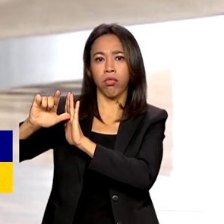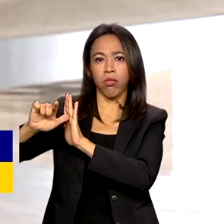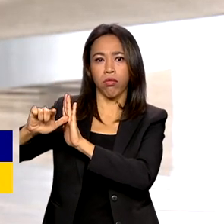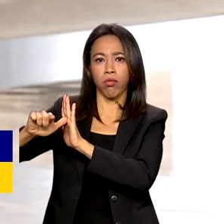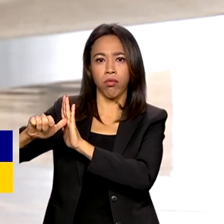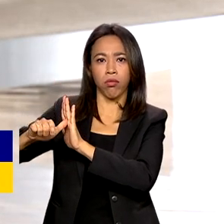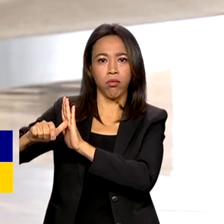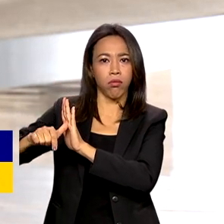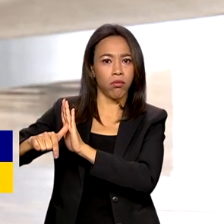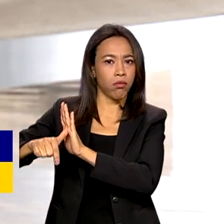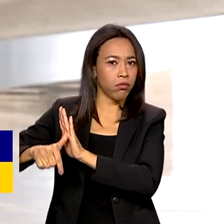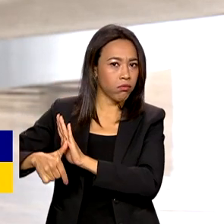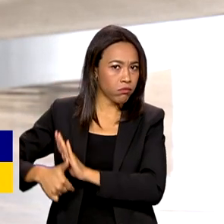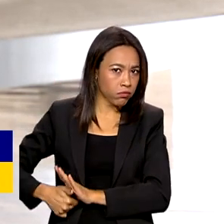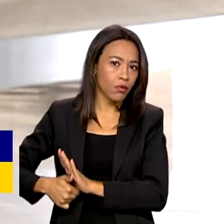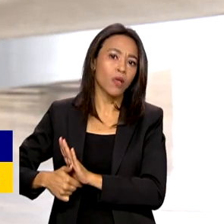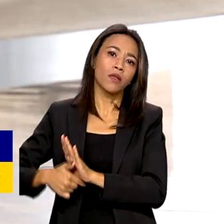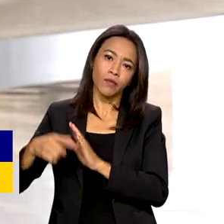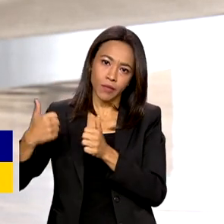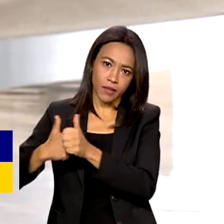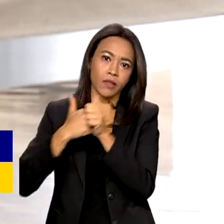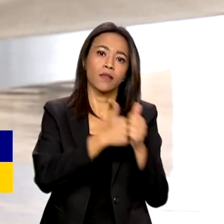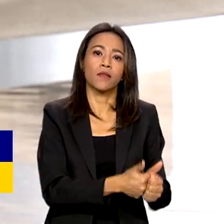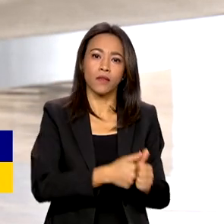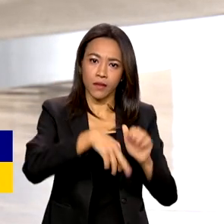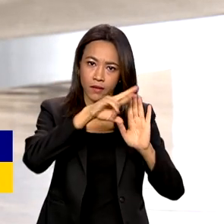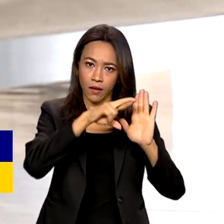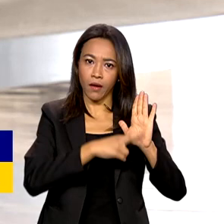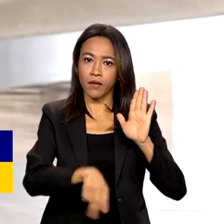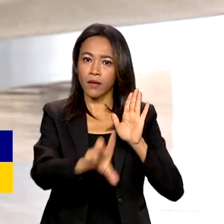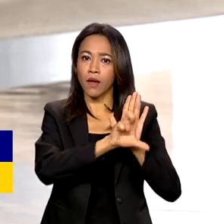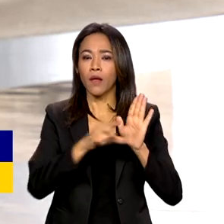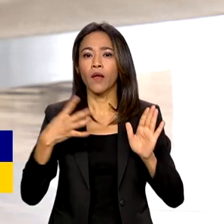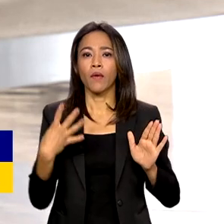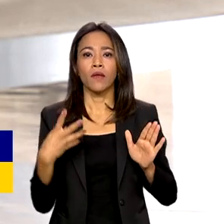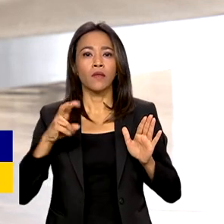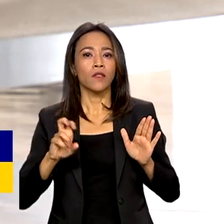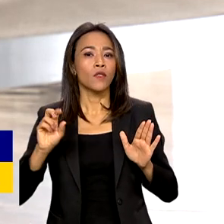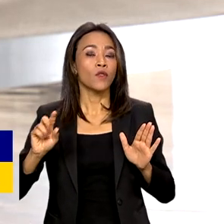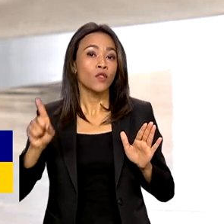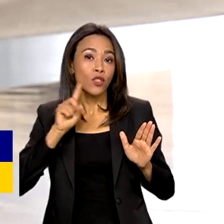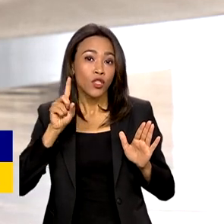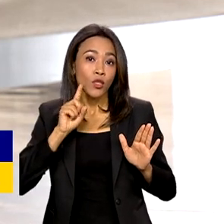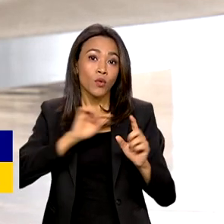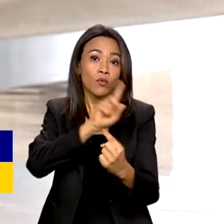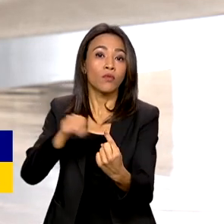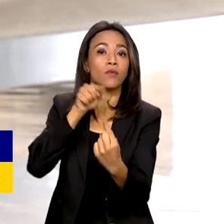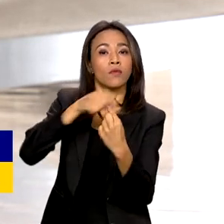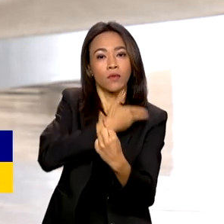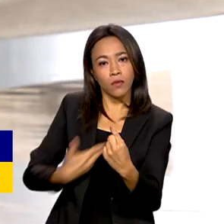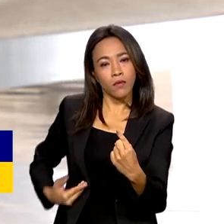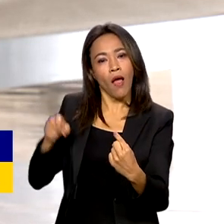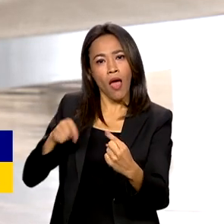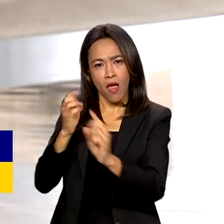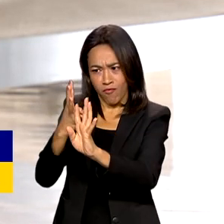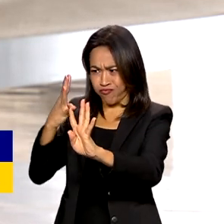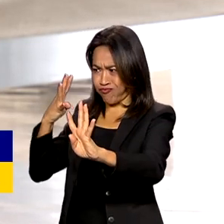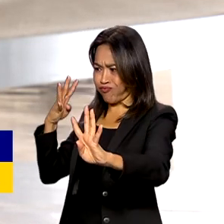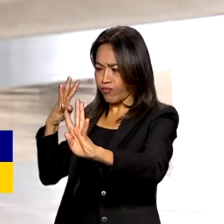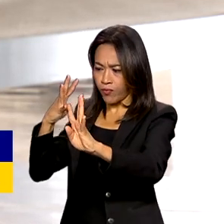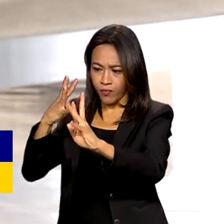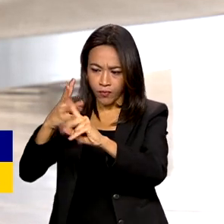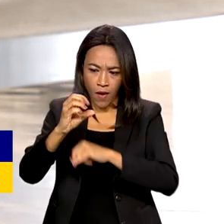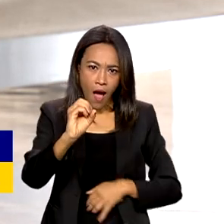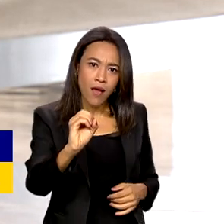prazo regular previsto em lei, que é de 45 dias. A meta do governo é zerar essa fila até o final deste ano.